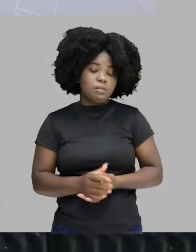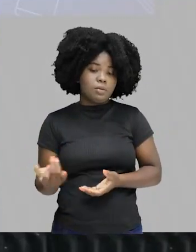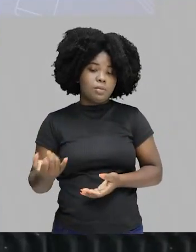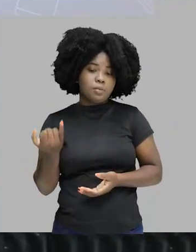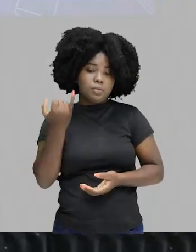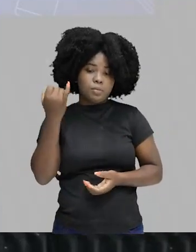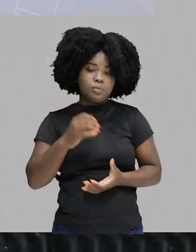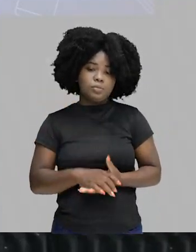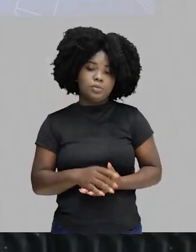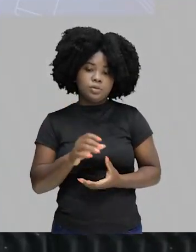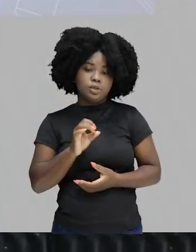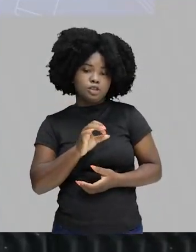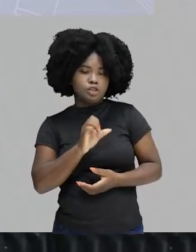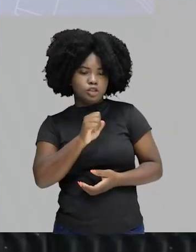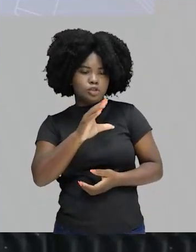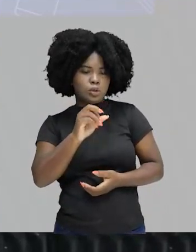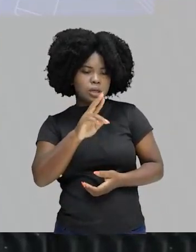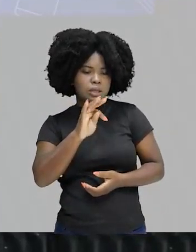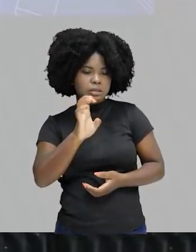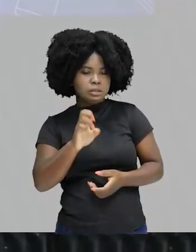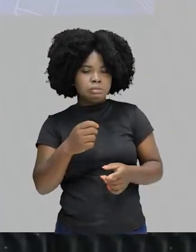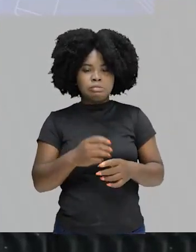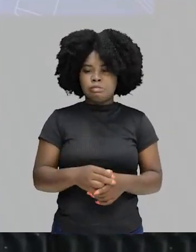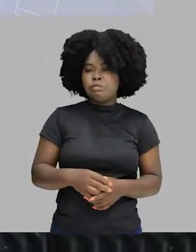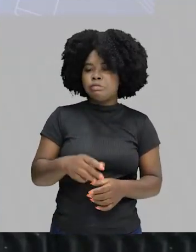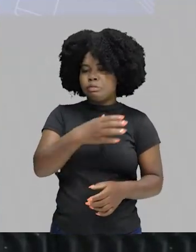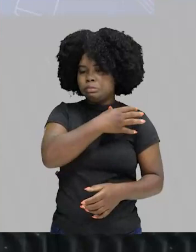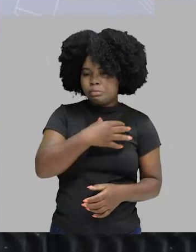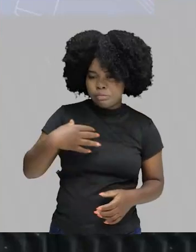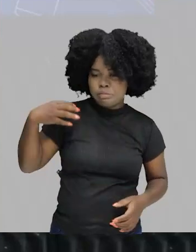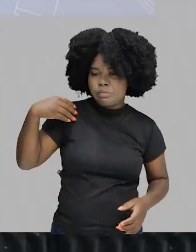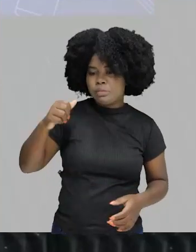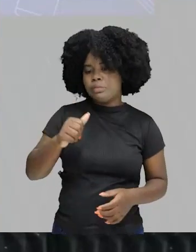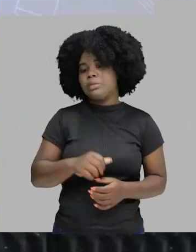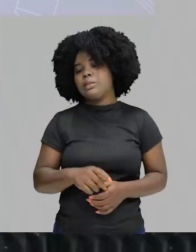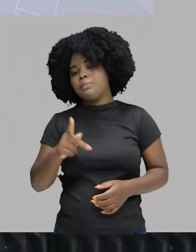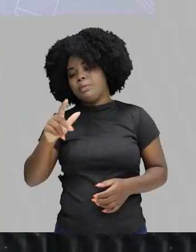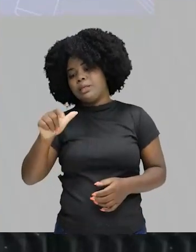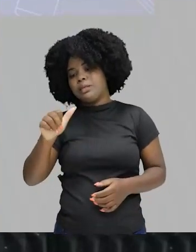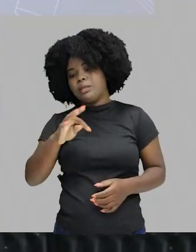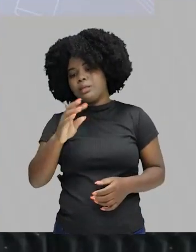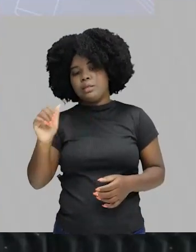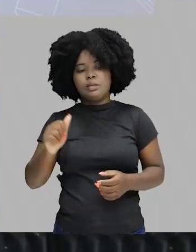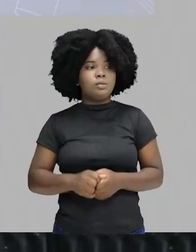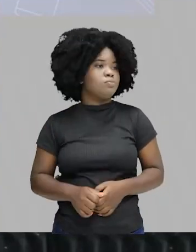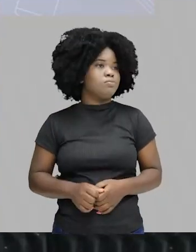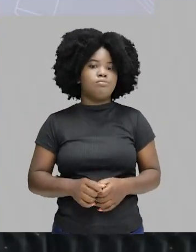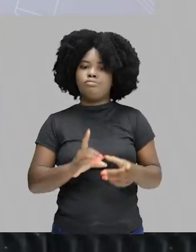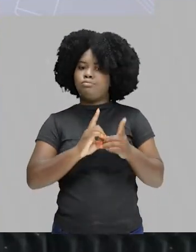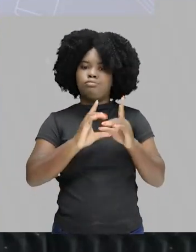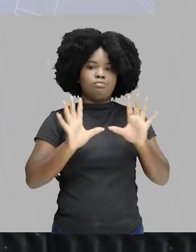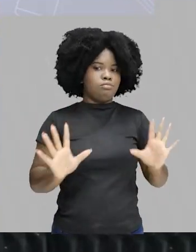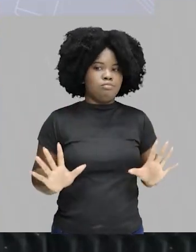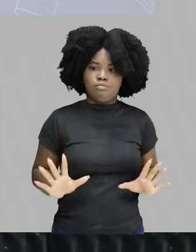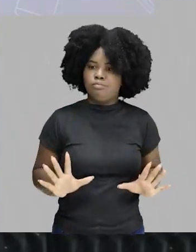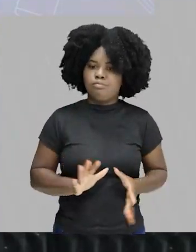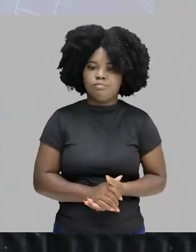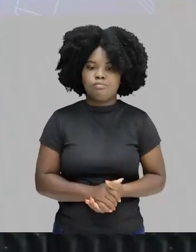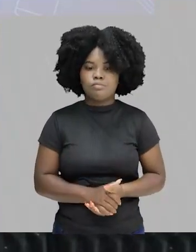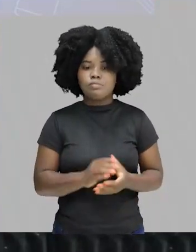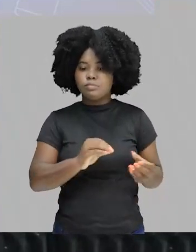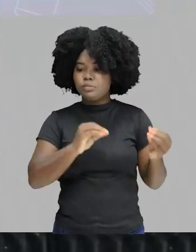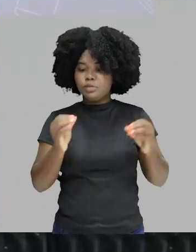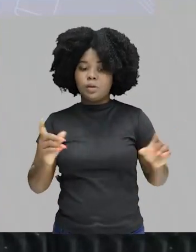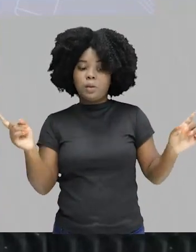importante. Nem Sócrates, nem Platão, nem Aristóteles suportam a democracia. É interessante como eles se colocam na